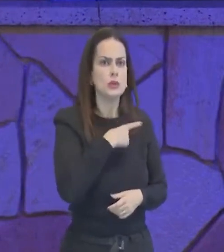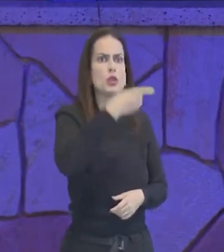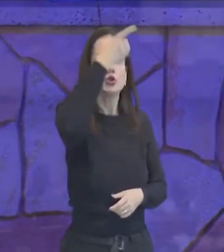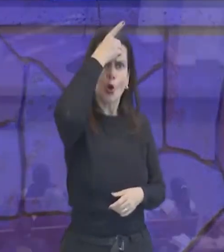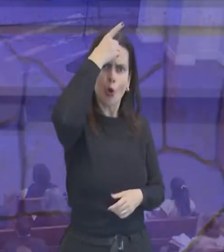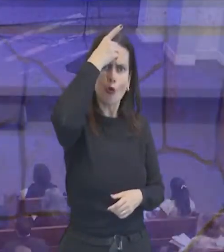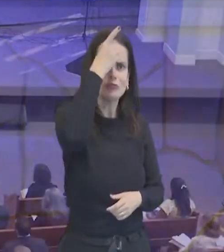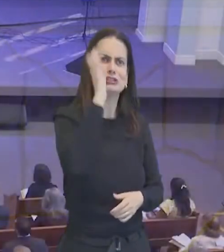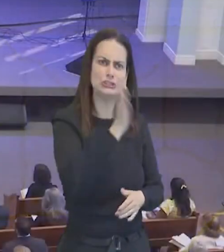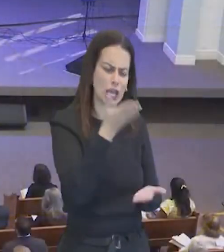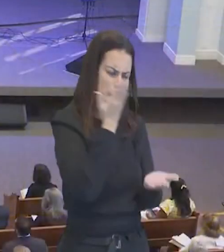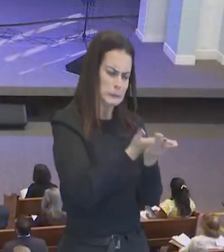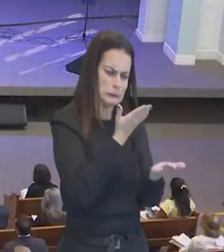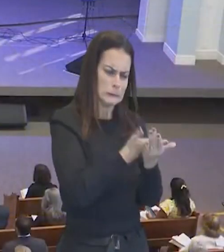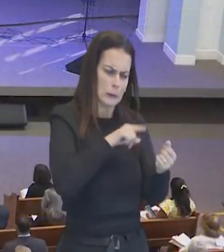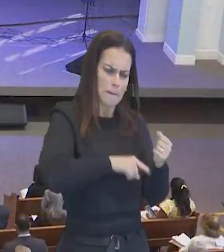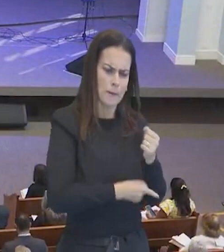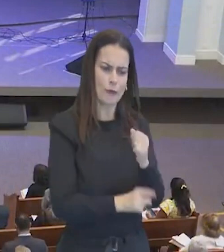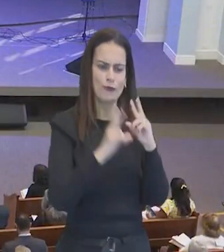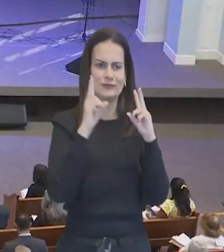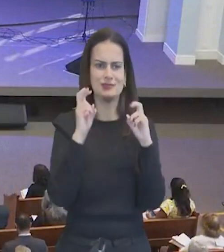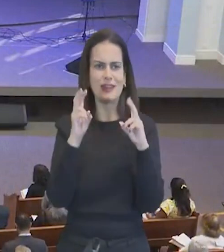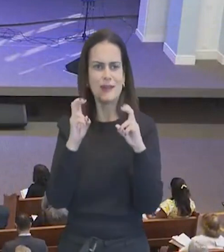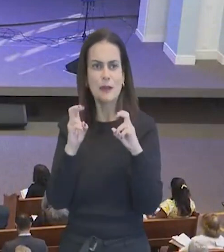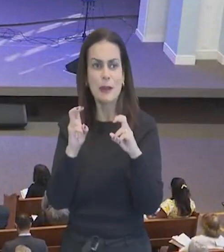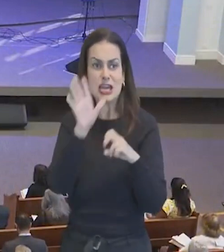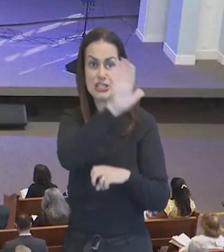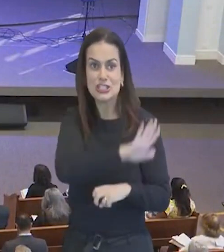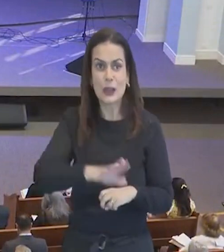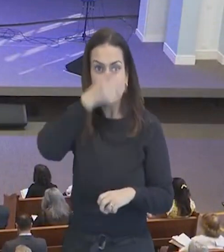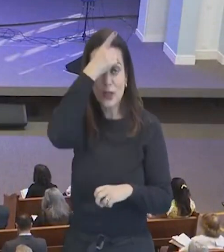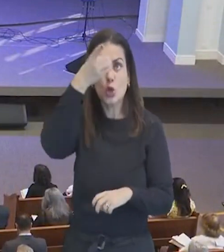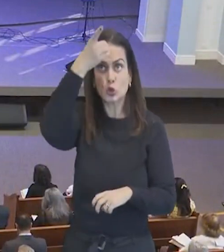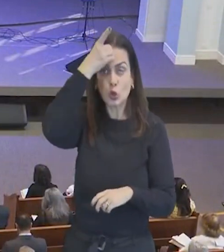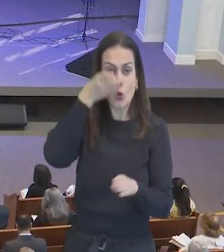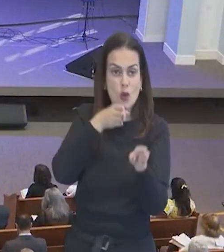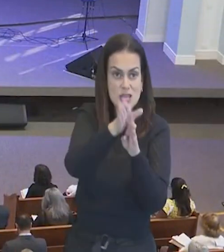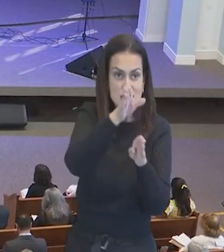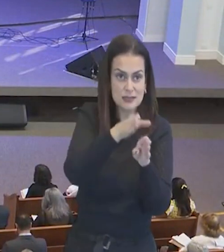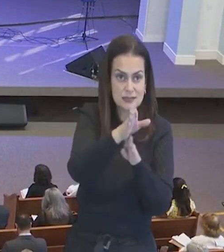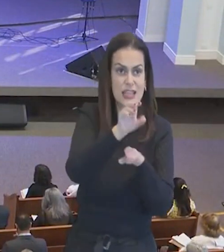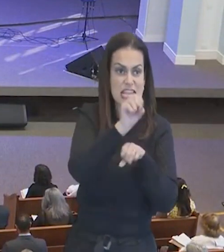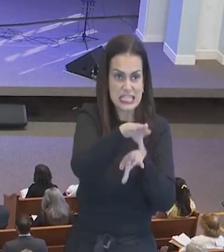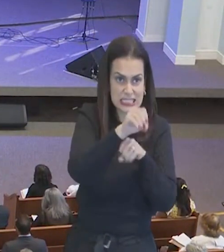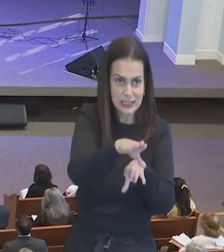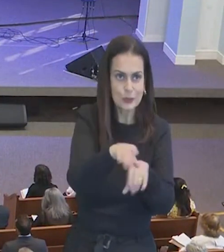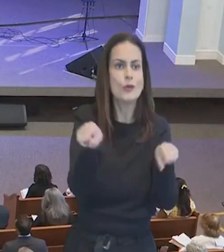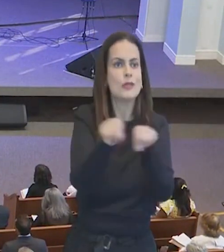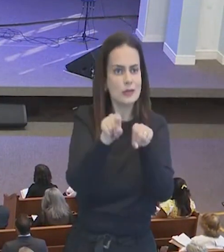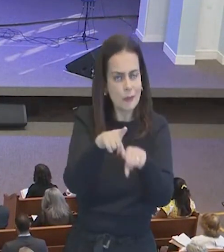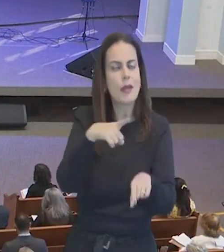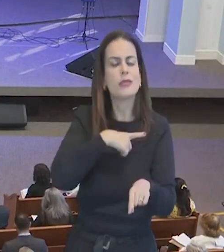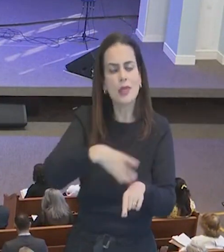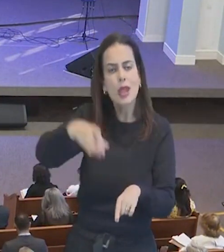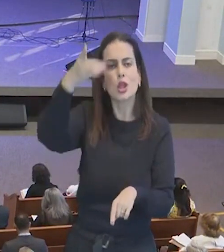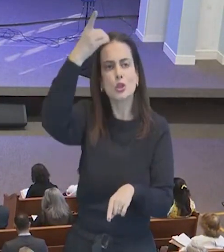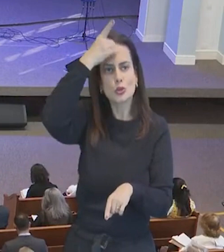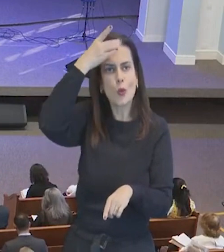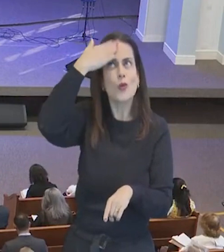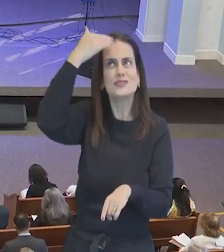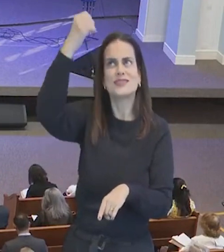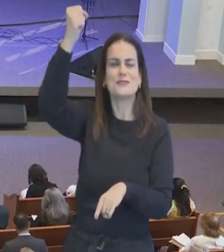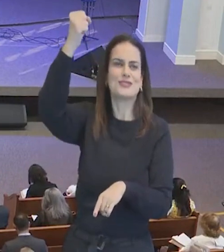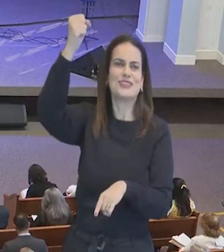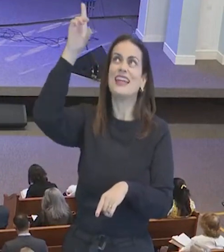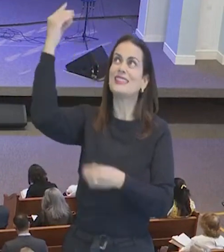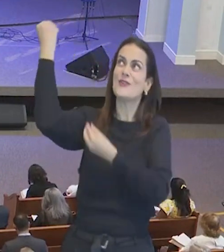já estudou esse assunto, profundamente, geralmente, quem tem o dom do ensino, tem o dom da sabedoria, esta capacitação divina,